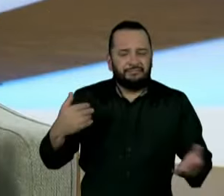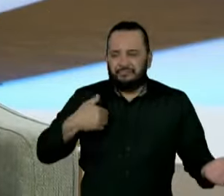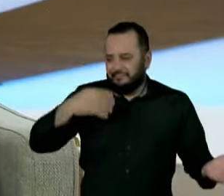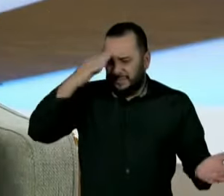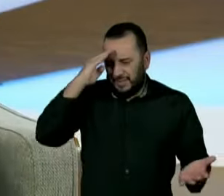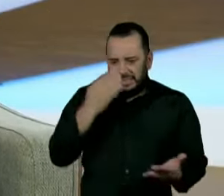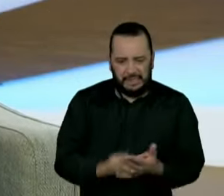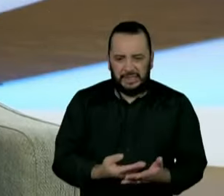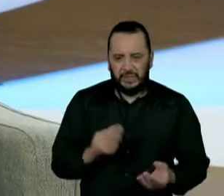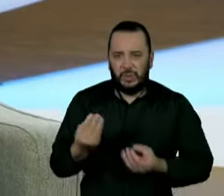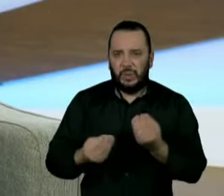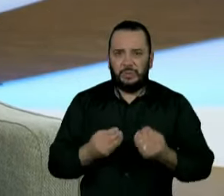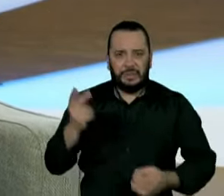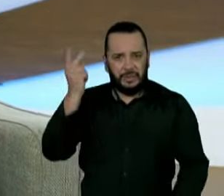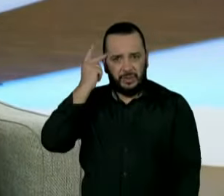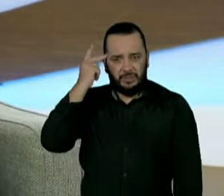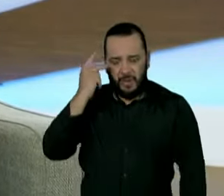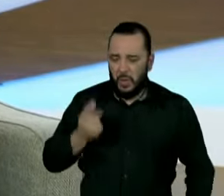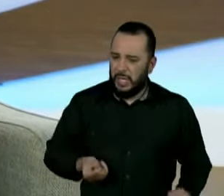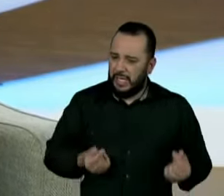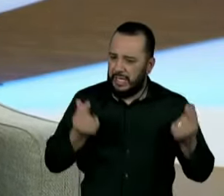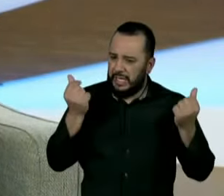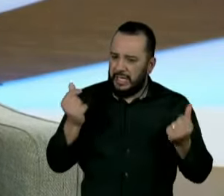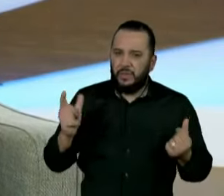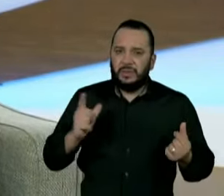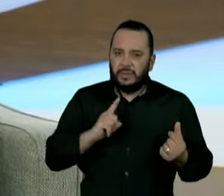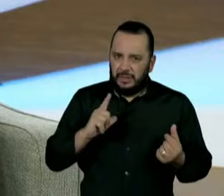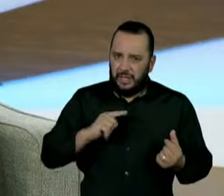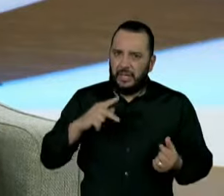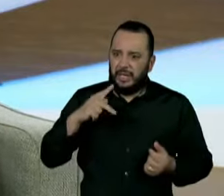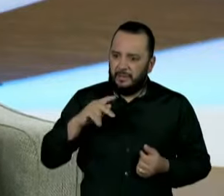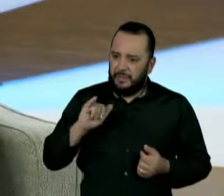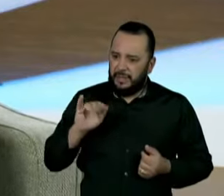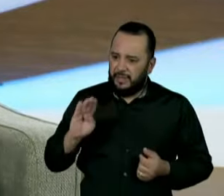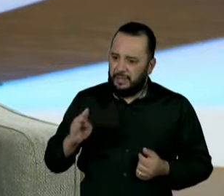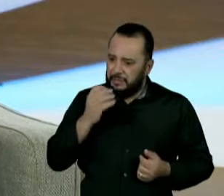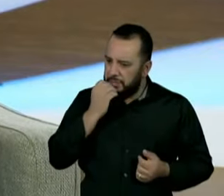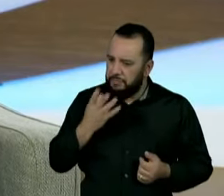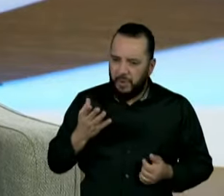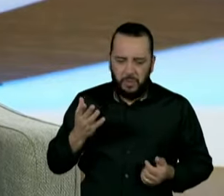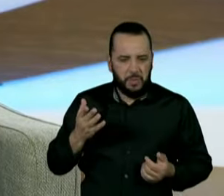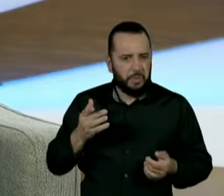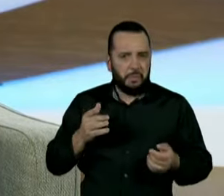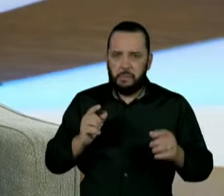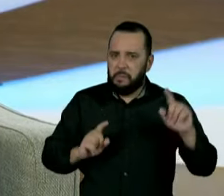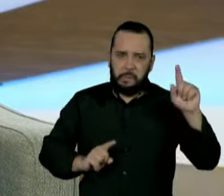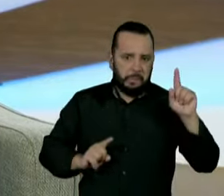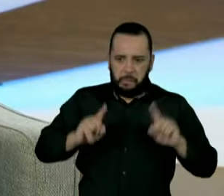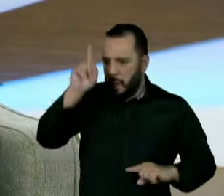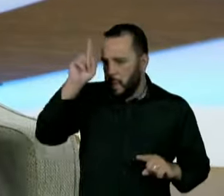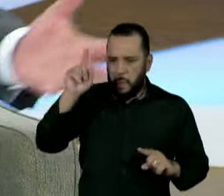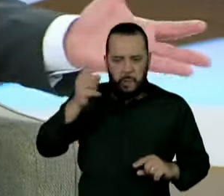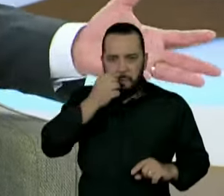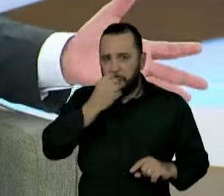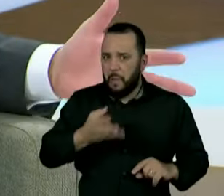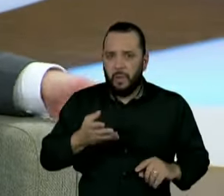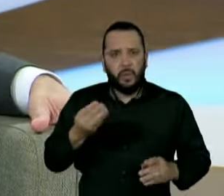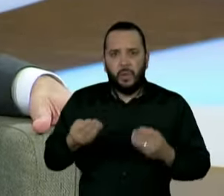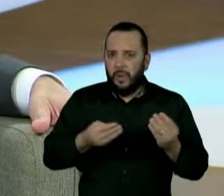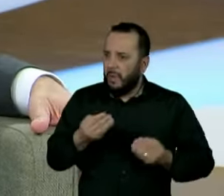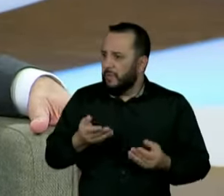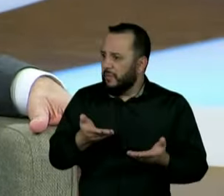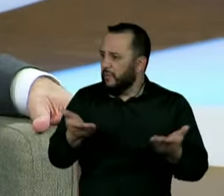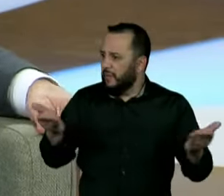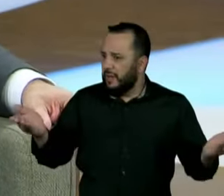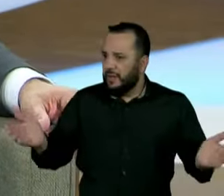mais poderoso, mais rico, o Estado mais influente, um dos maiores Estados do mundo, do ponto de vista financeiro, consegue conviver com essa